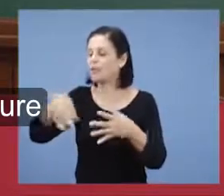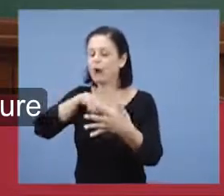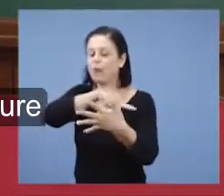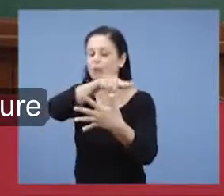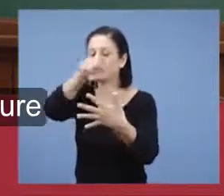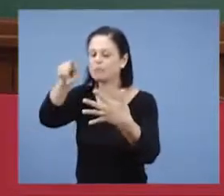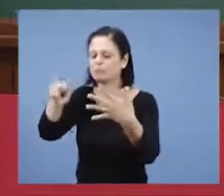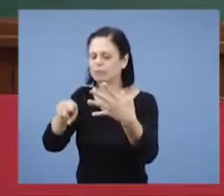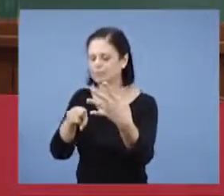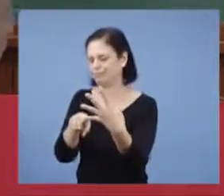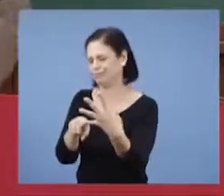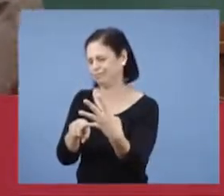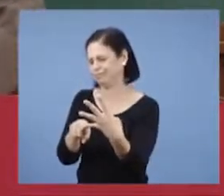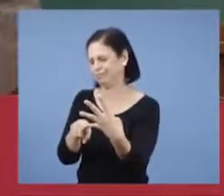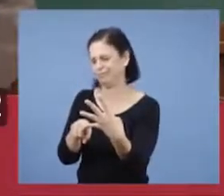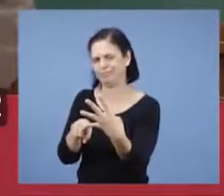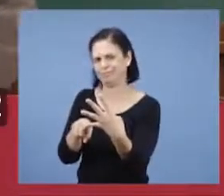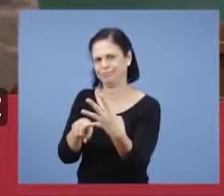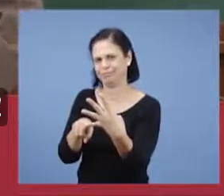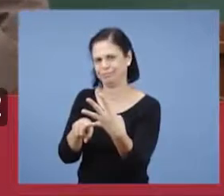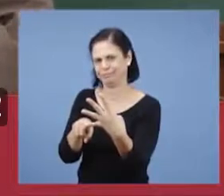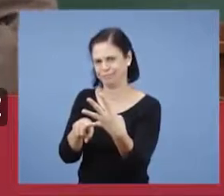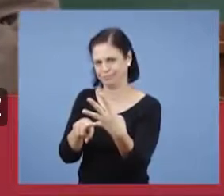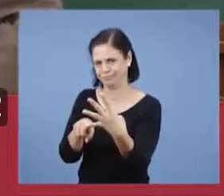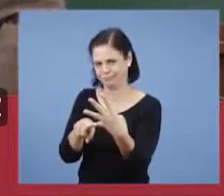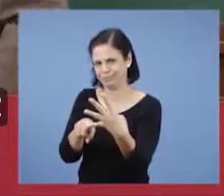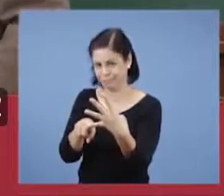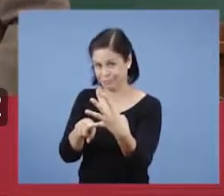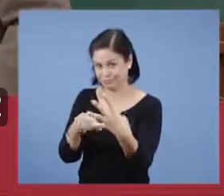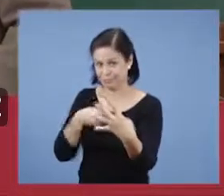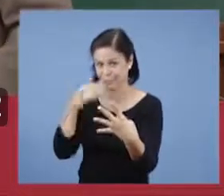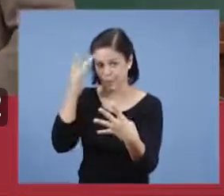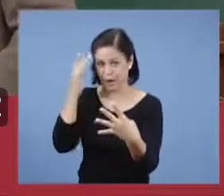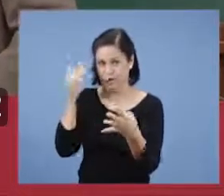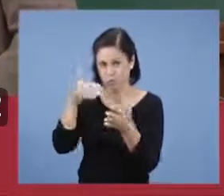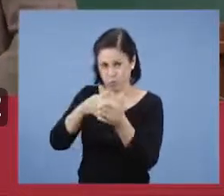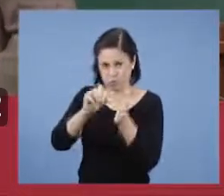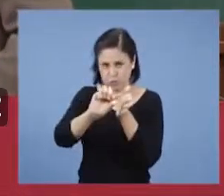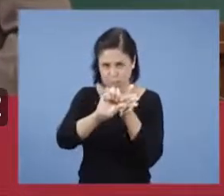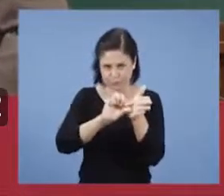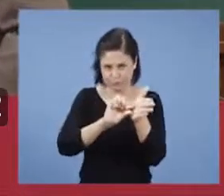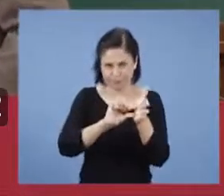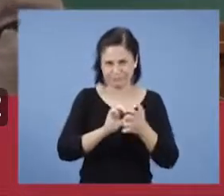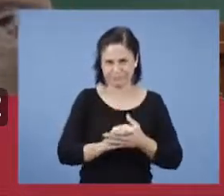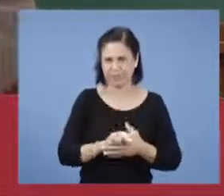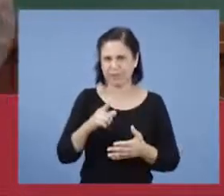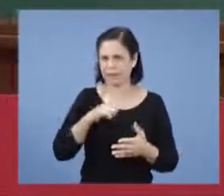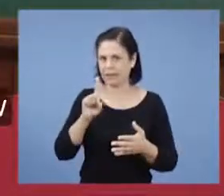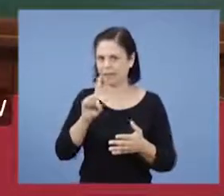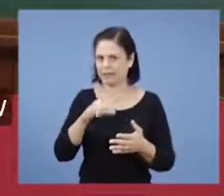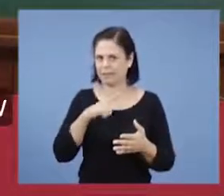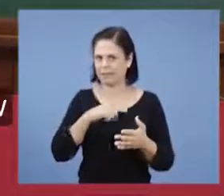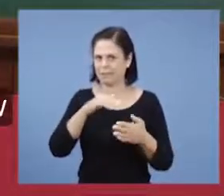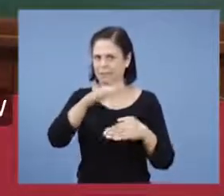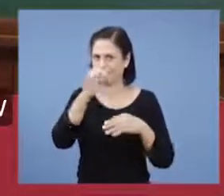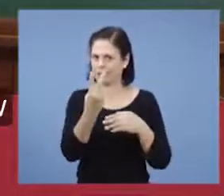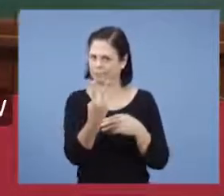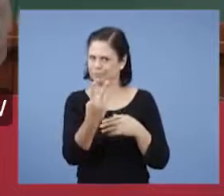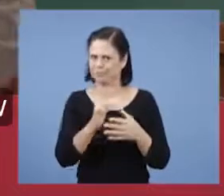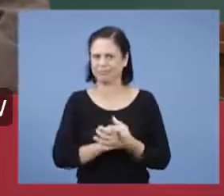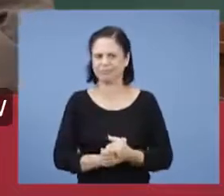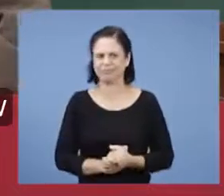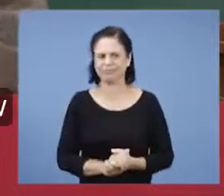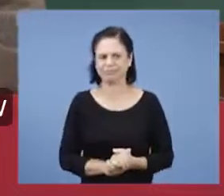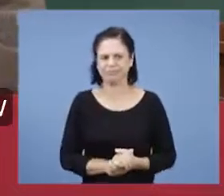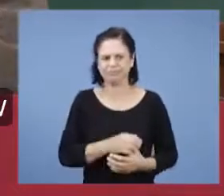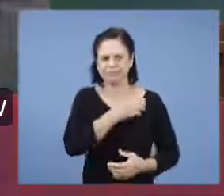Quarta medida. Vamos, eu acho que o último versículo. Tem mais dois. É evidente